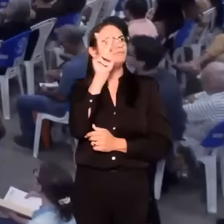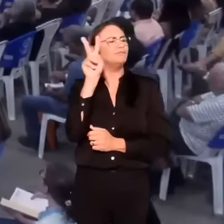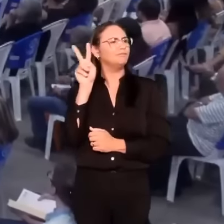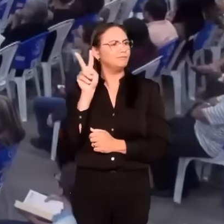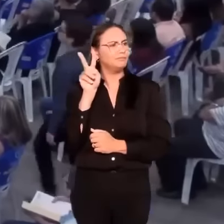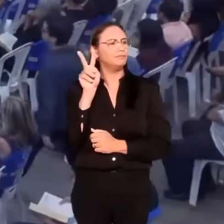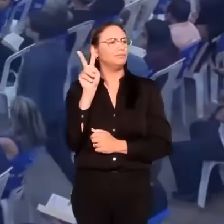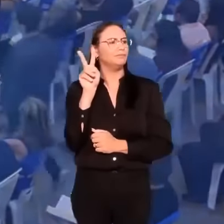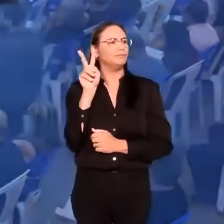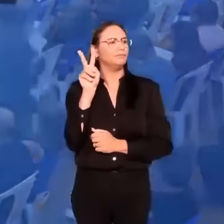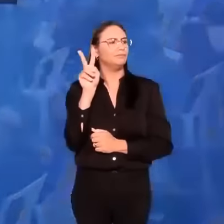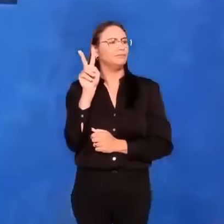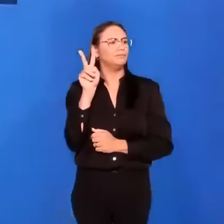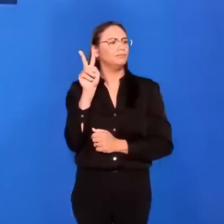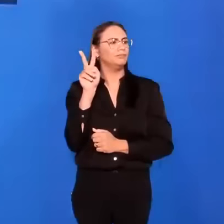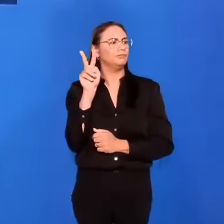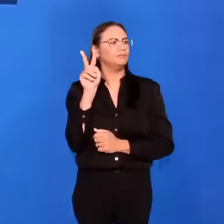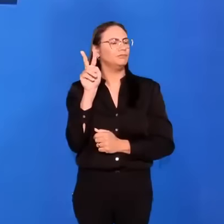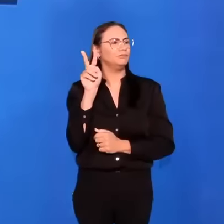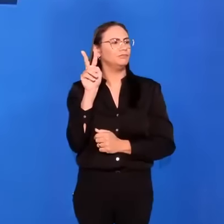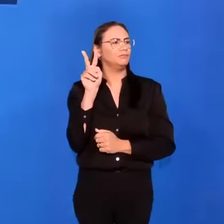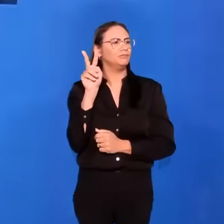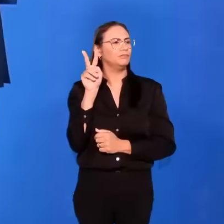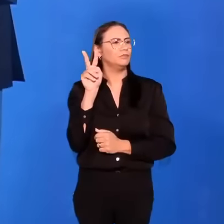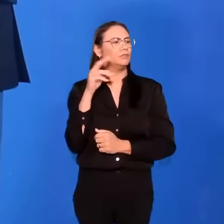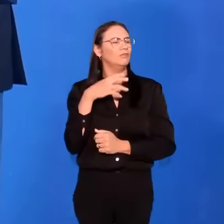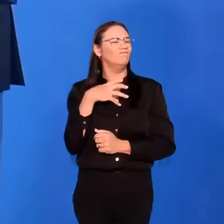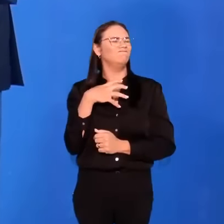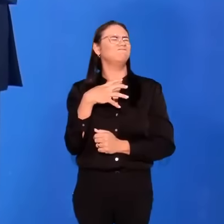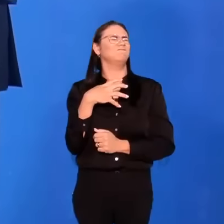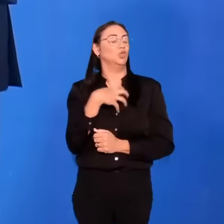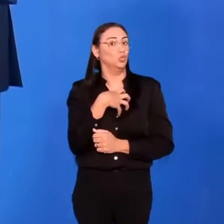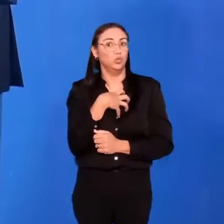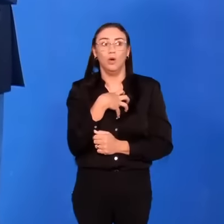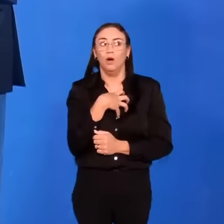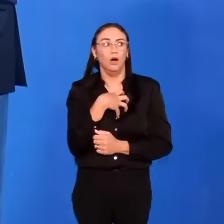tem me chocado.